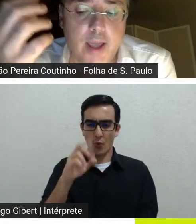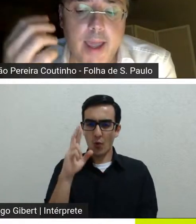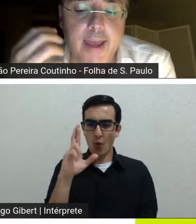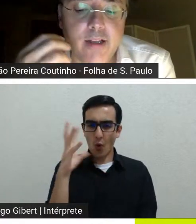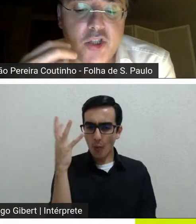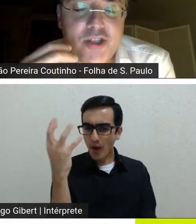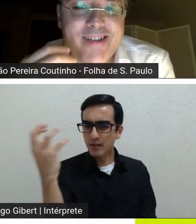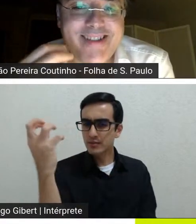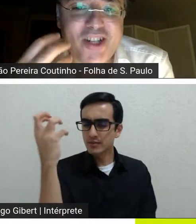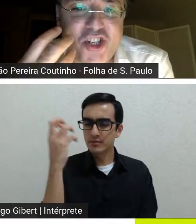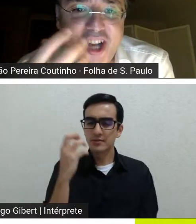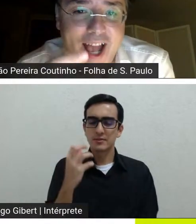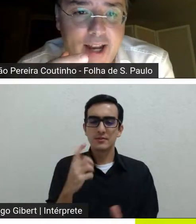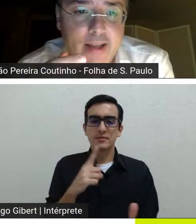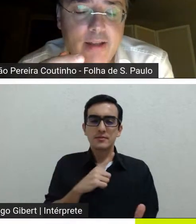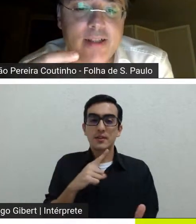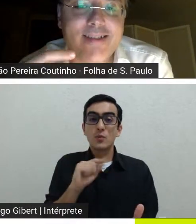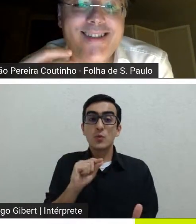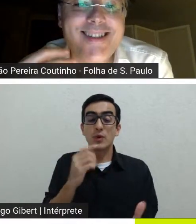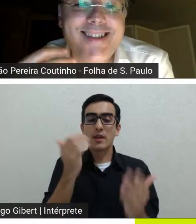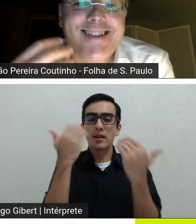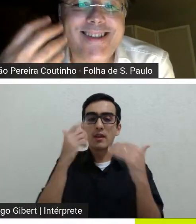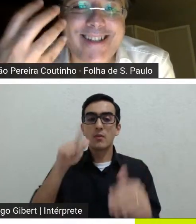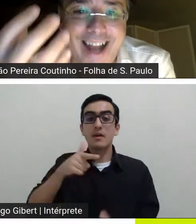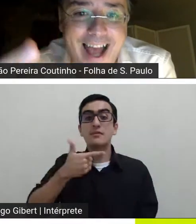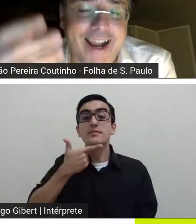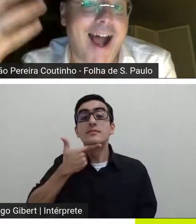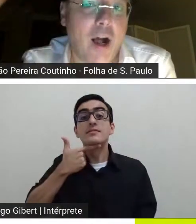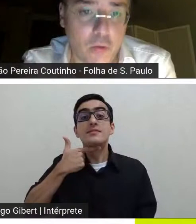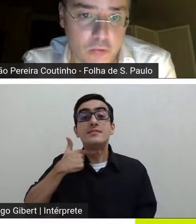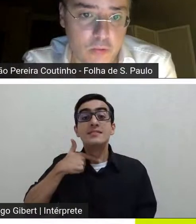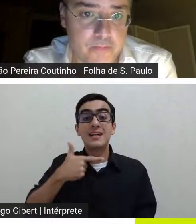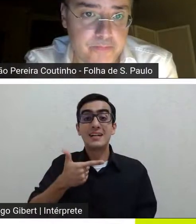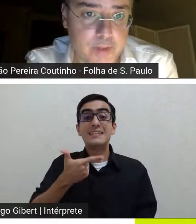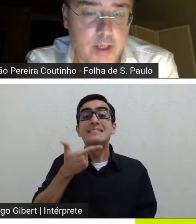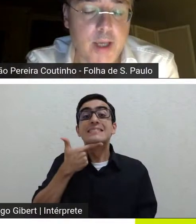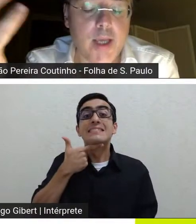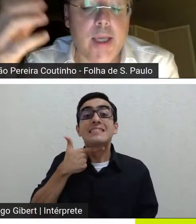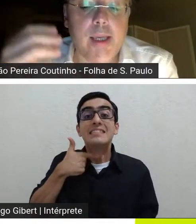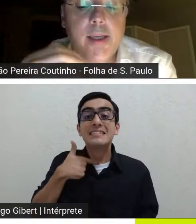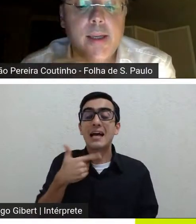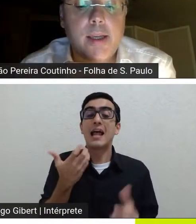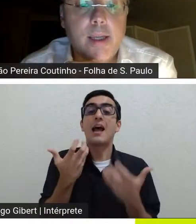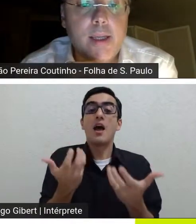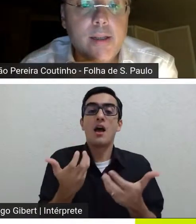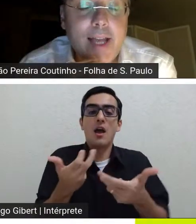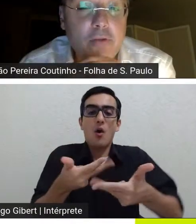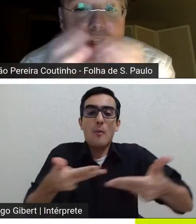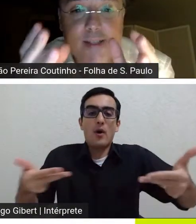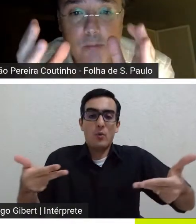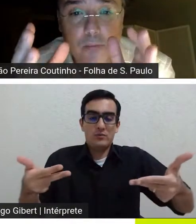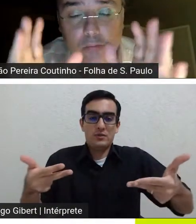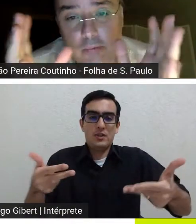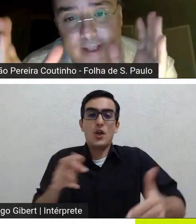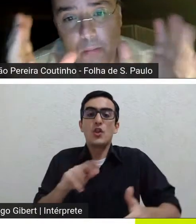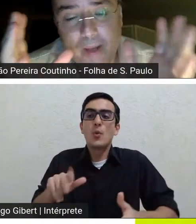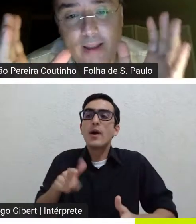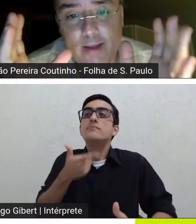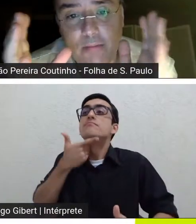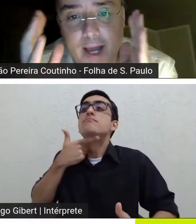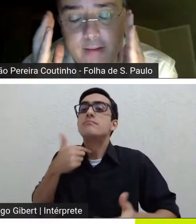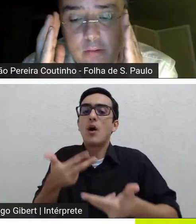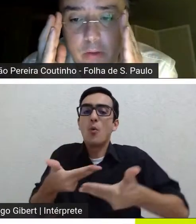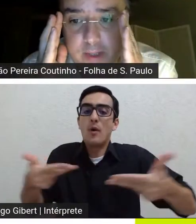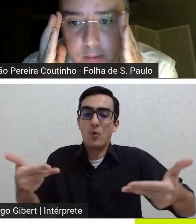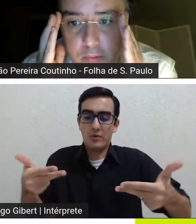é eles desejarem desejar algo e ele dava o exemplo o exemplo